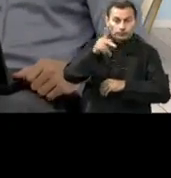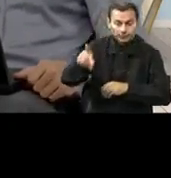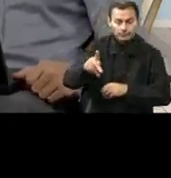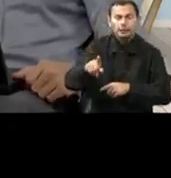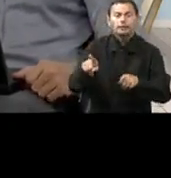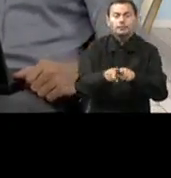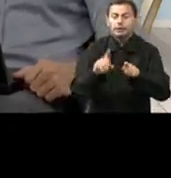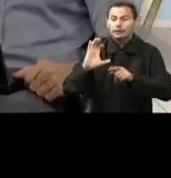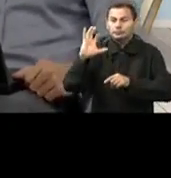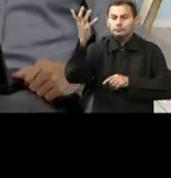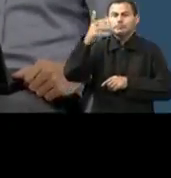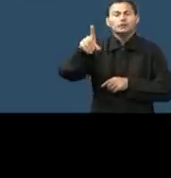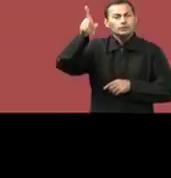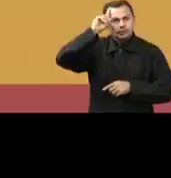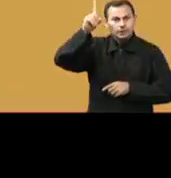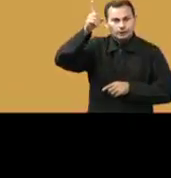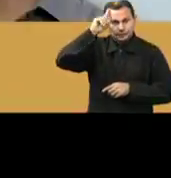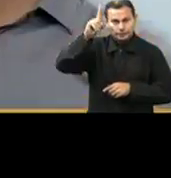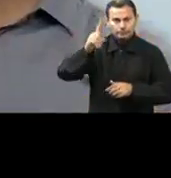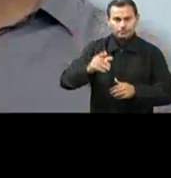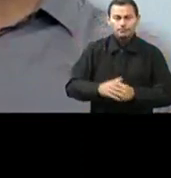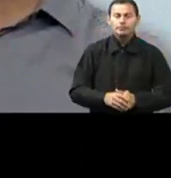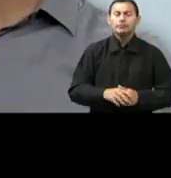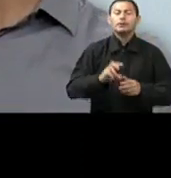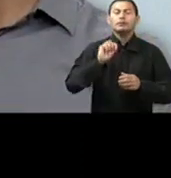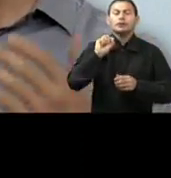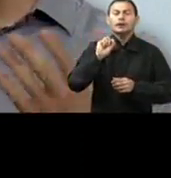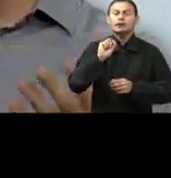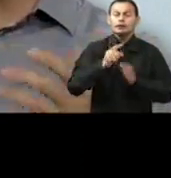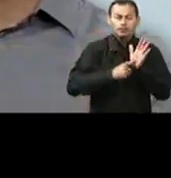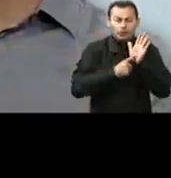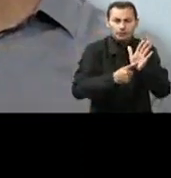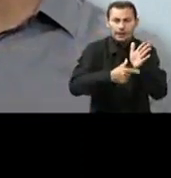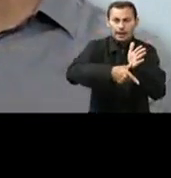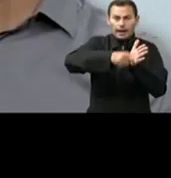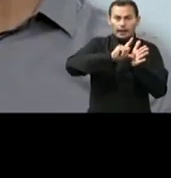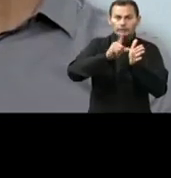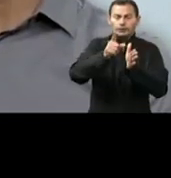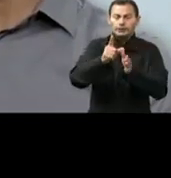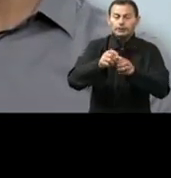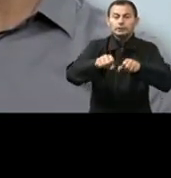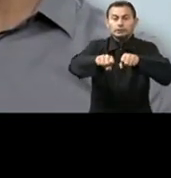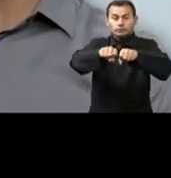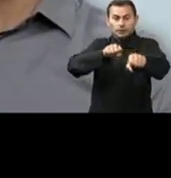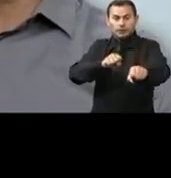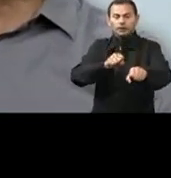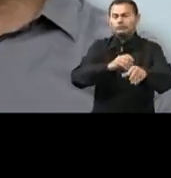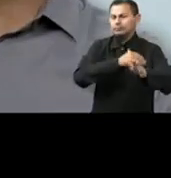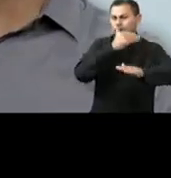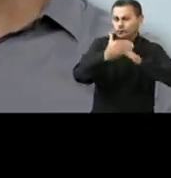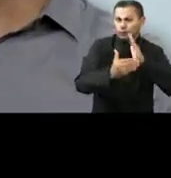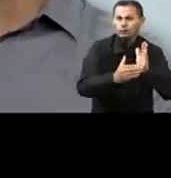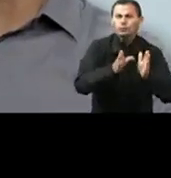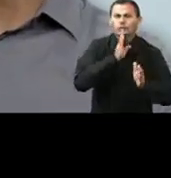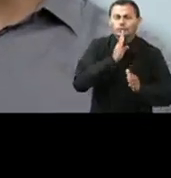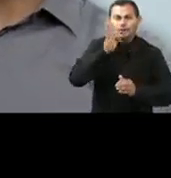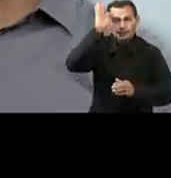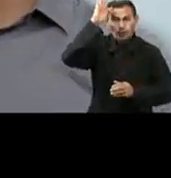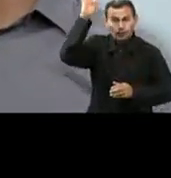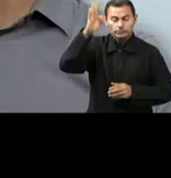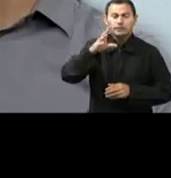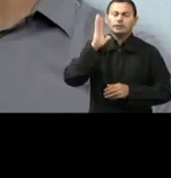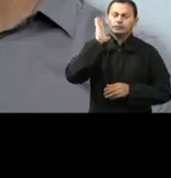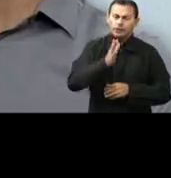e acontecimentos do cotidiano. Isso significa que, antes mesmo de você se formar, além de todo o conhecimento teórico,